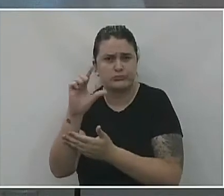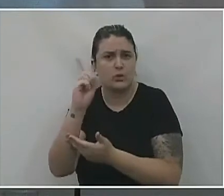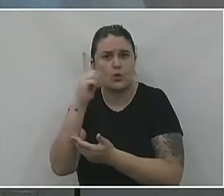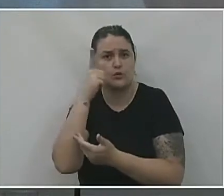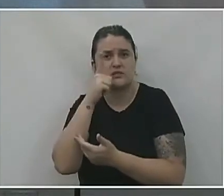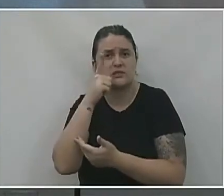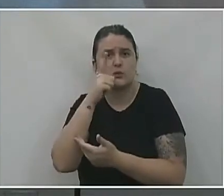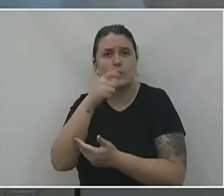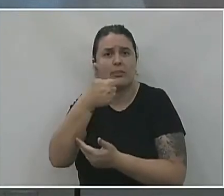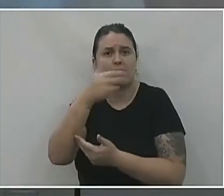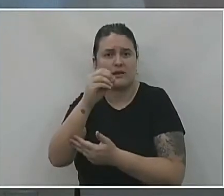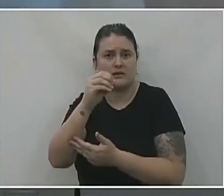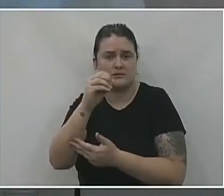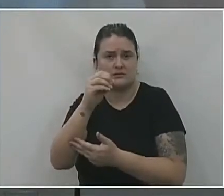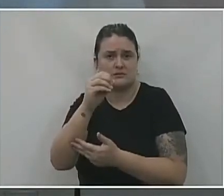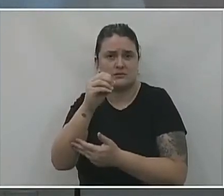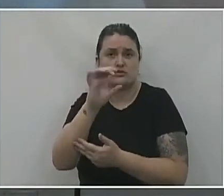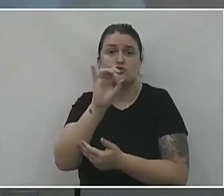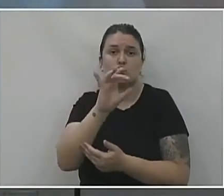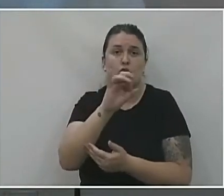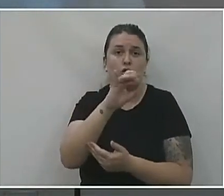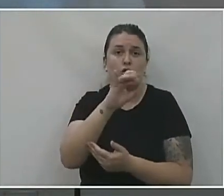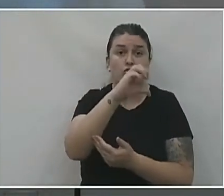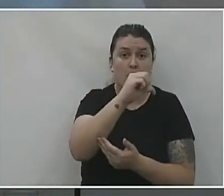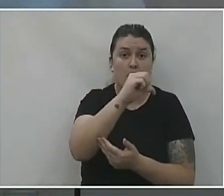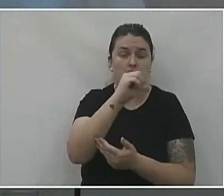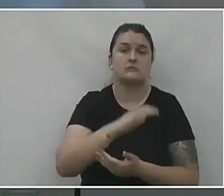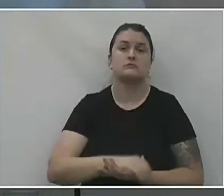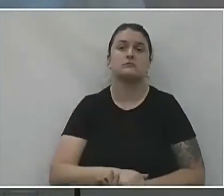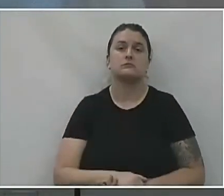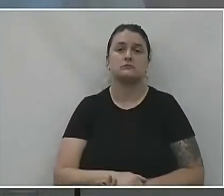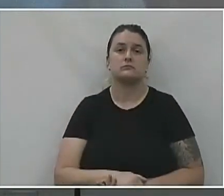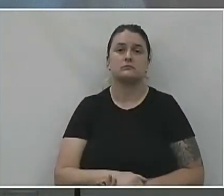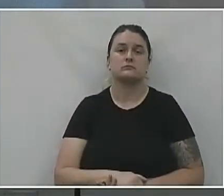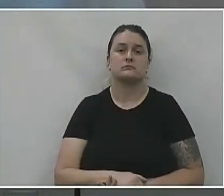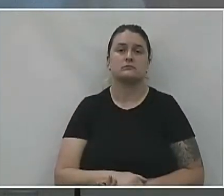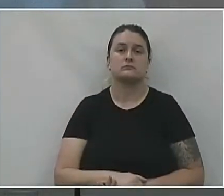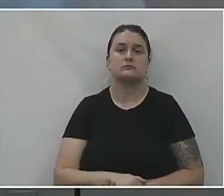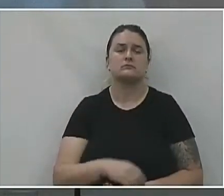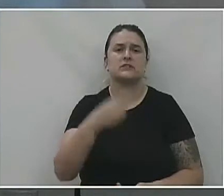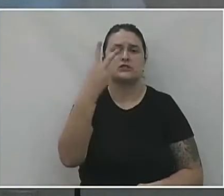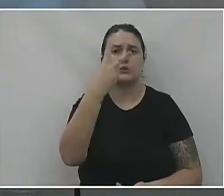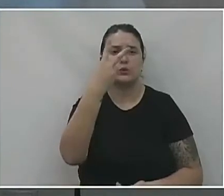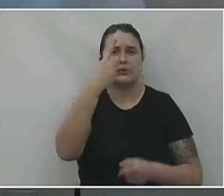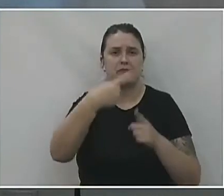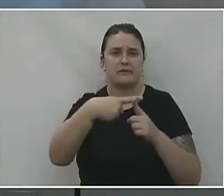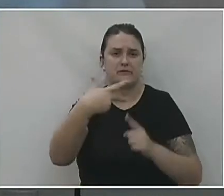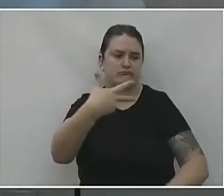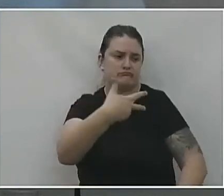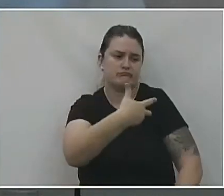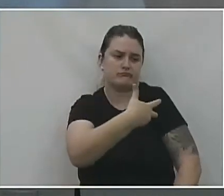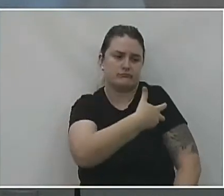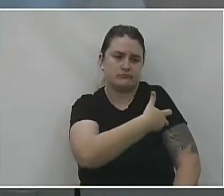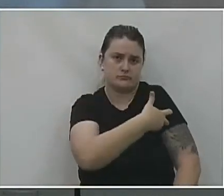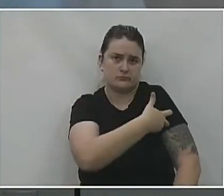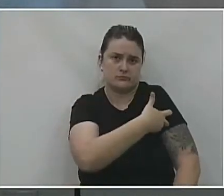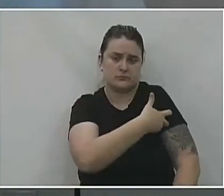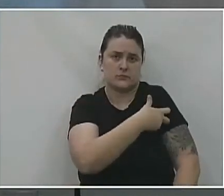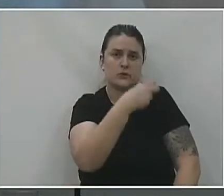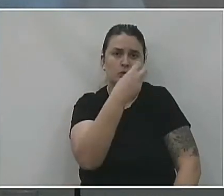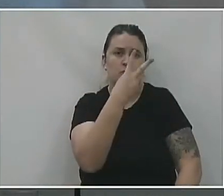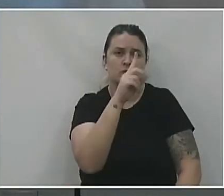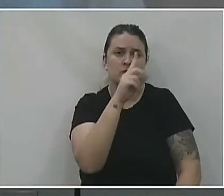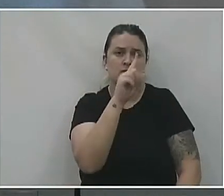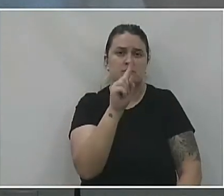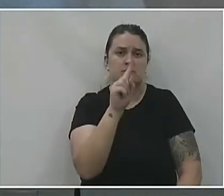9. Então, por isso, essa diferença também. Segunda dose recebidas, 2